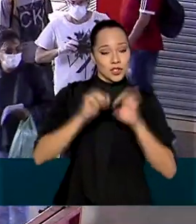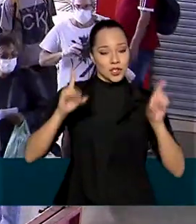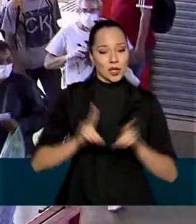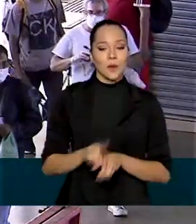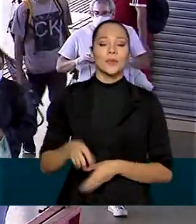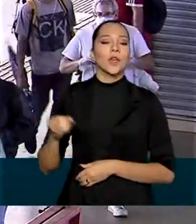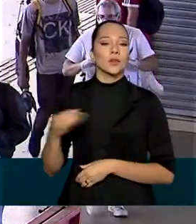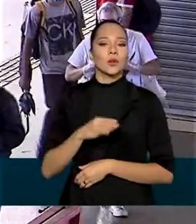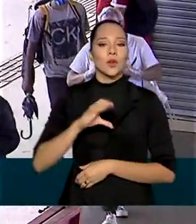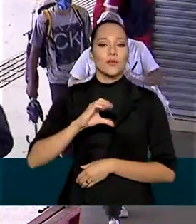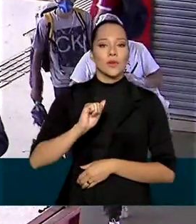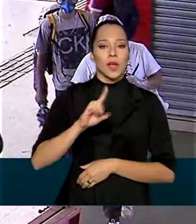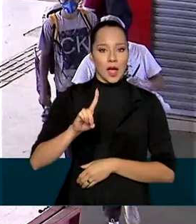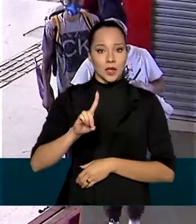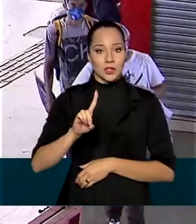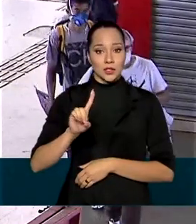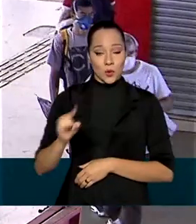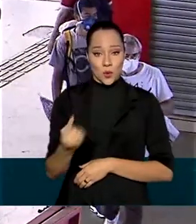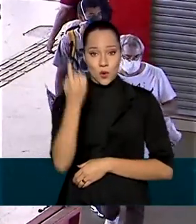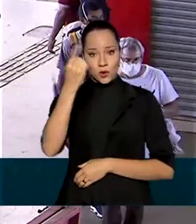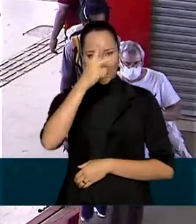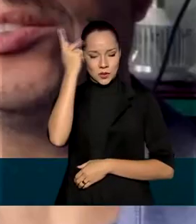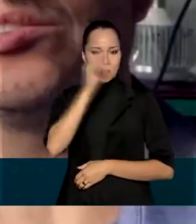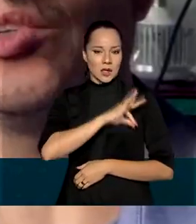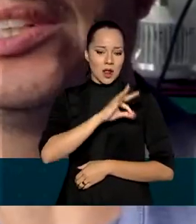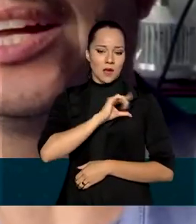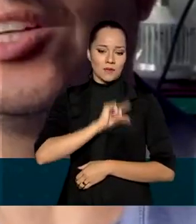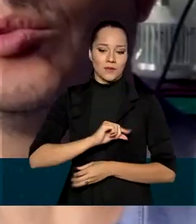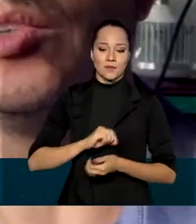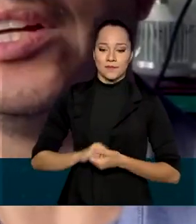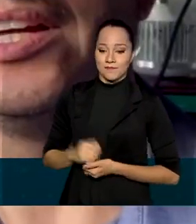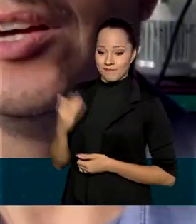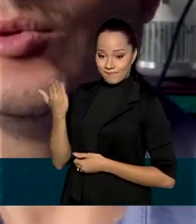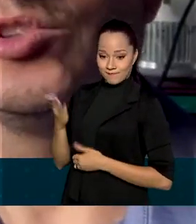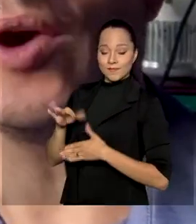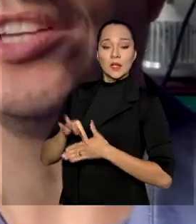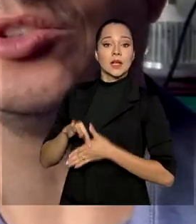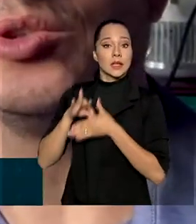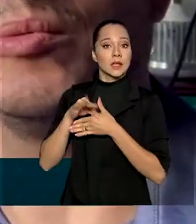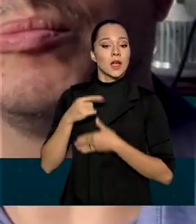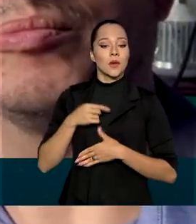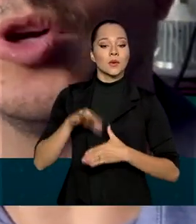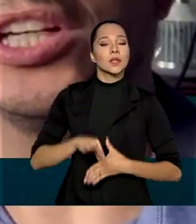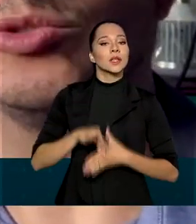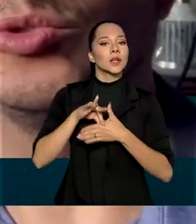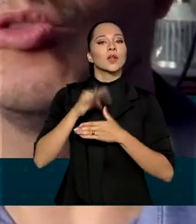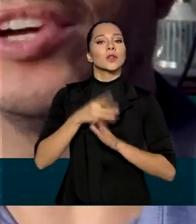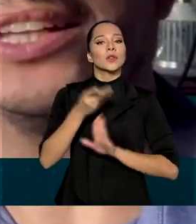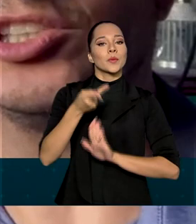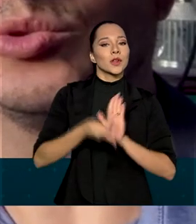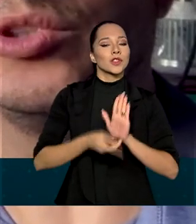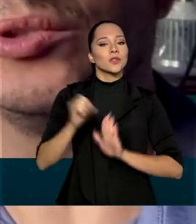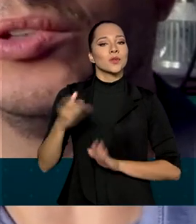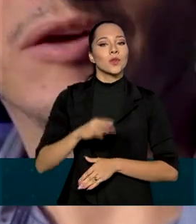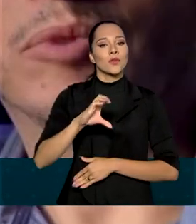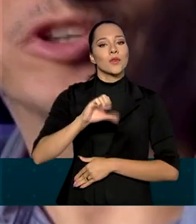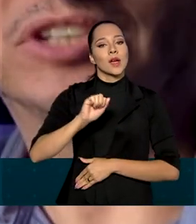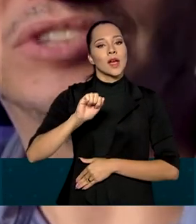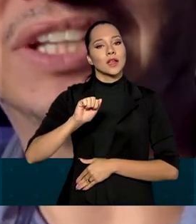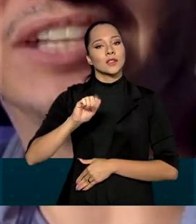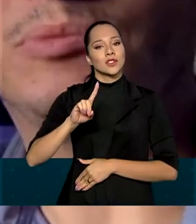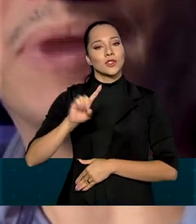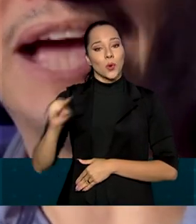Cadastro Único para Pessoas de Baixa Renda. Estou liderando o squad do projeto do novo Cadastro Único,